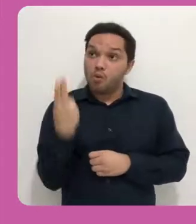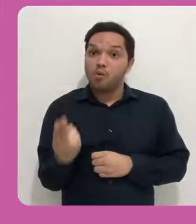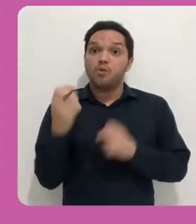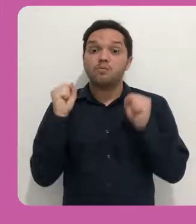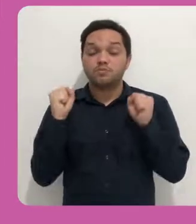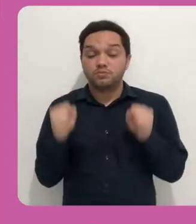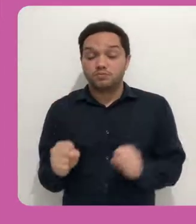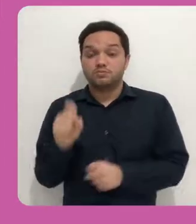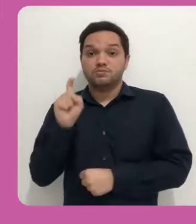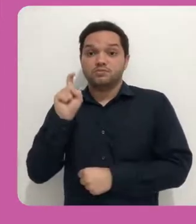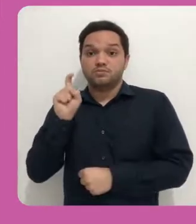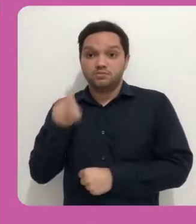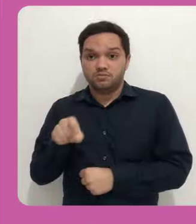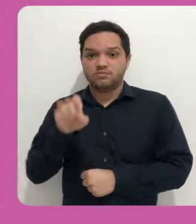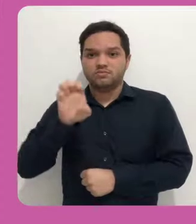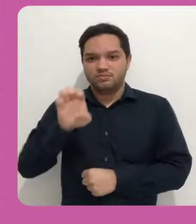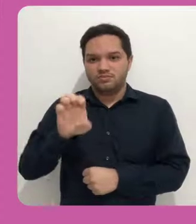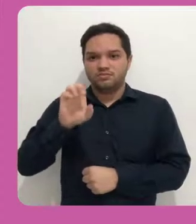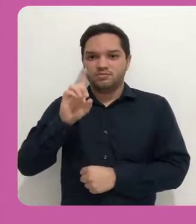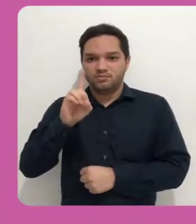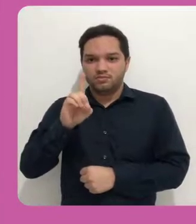configurações.